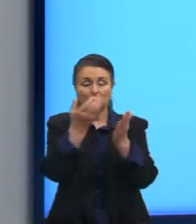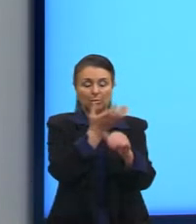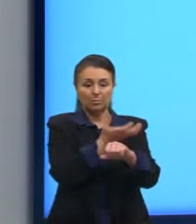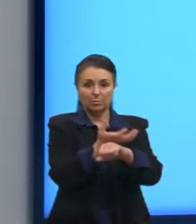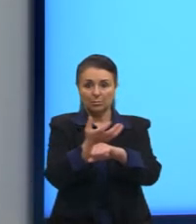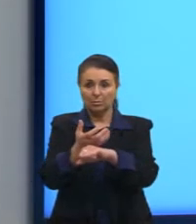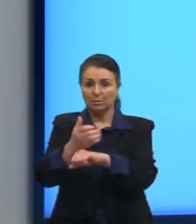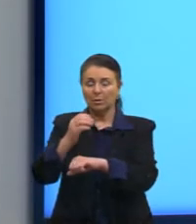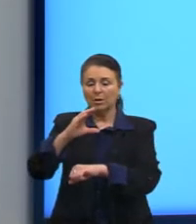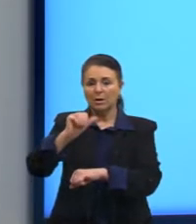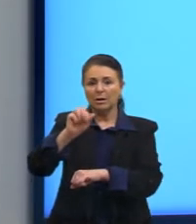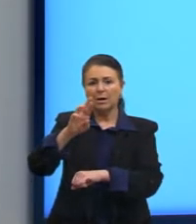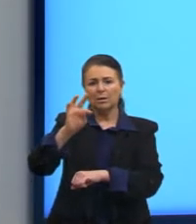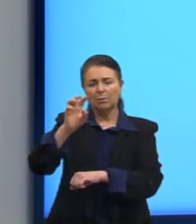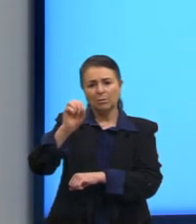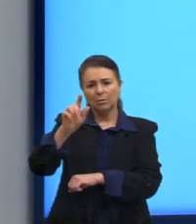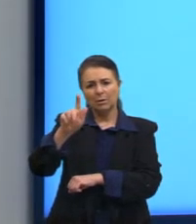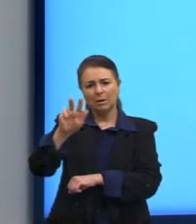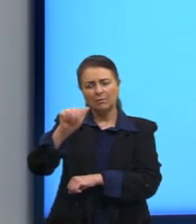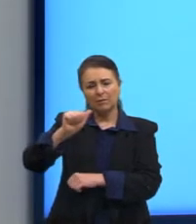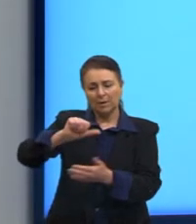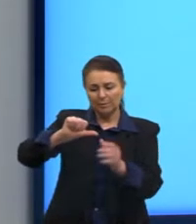cartografia, topografia,